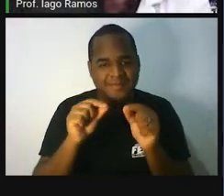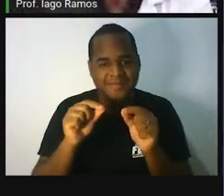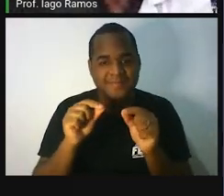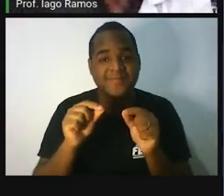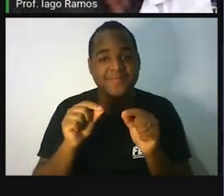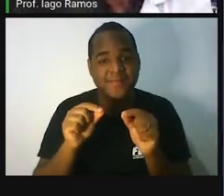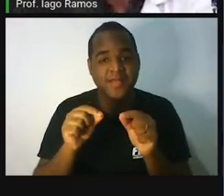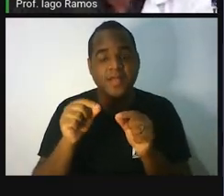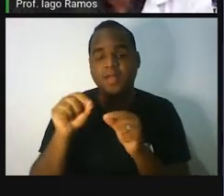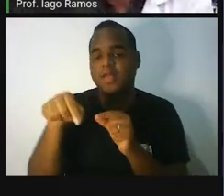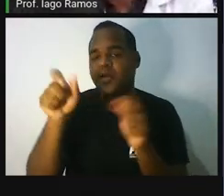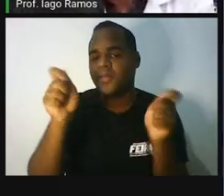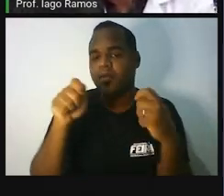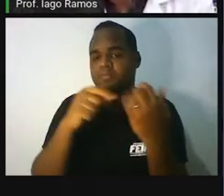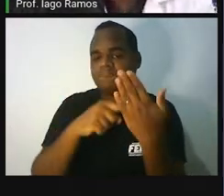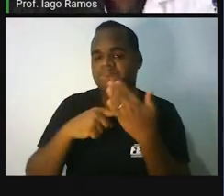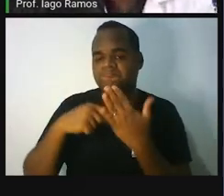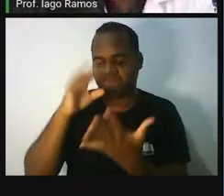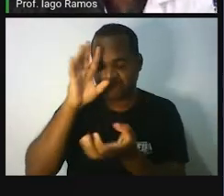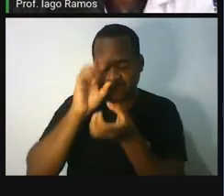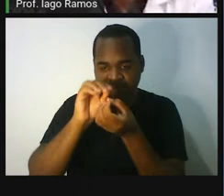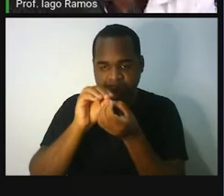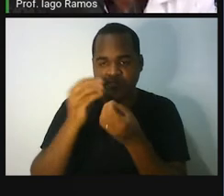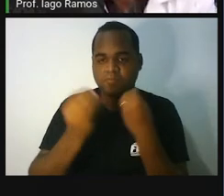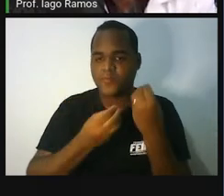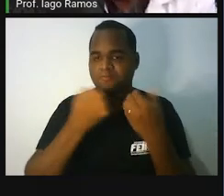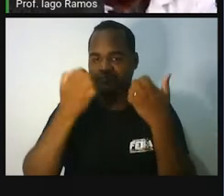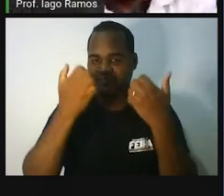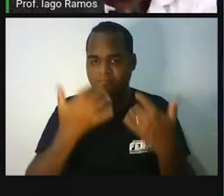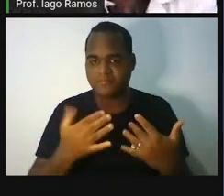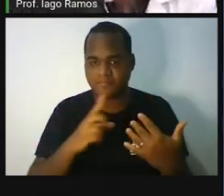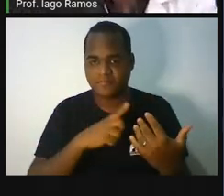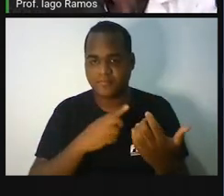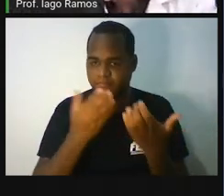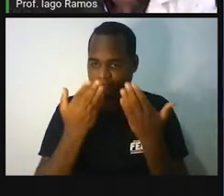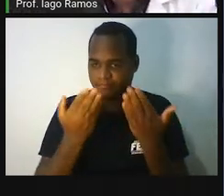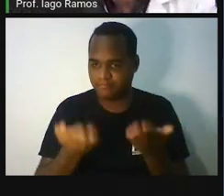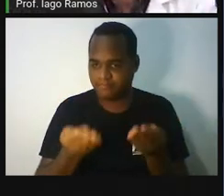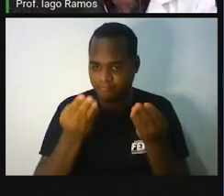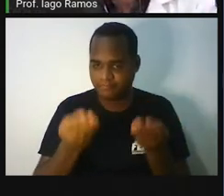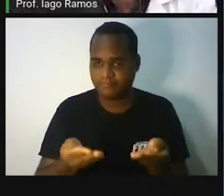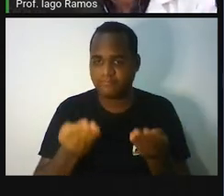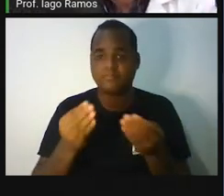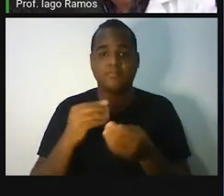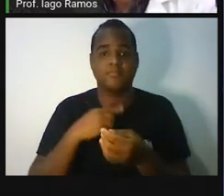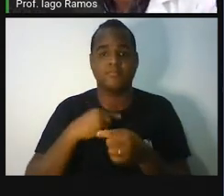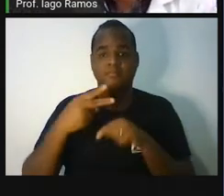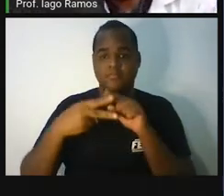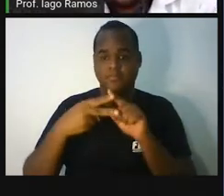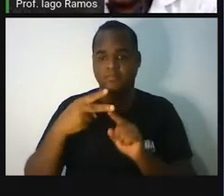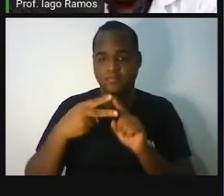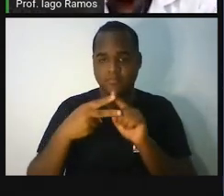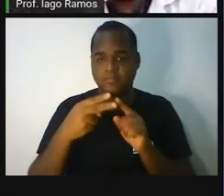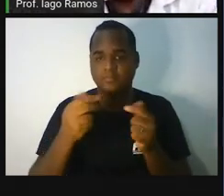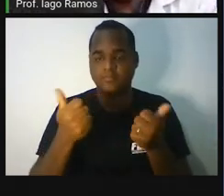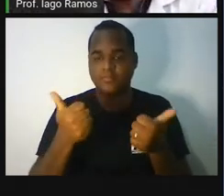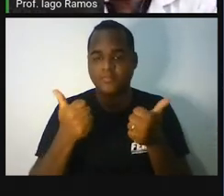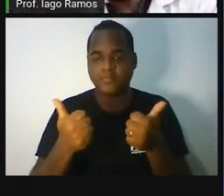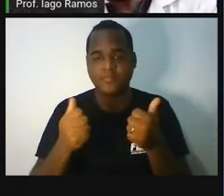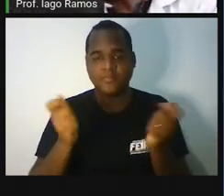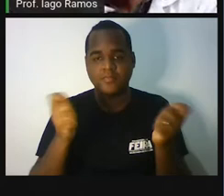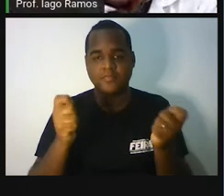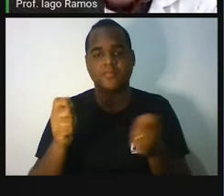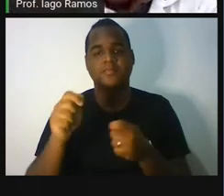Isso nos ajuda a entender como é que funciona a balança de dois braços. Então, já conseguiu perceber?